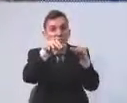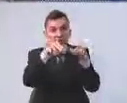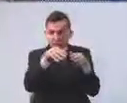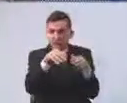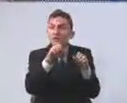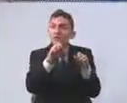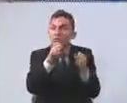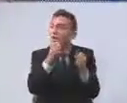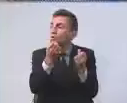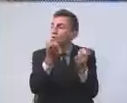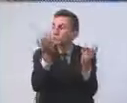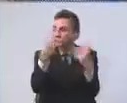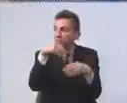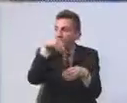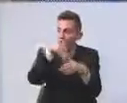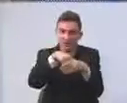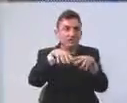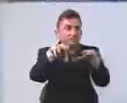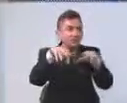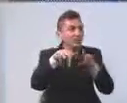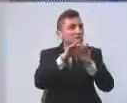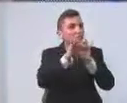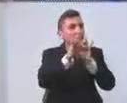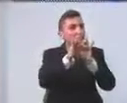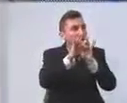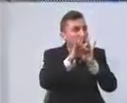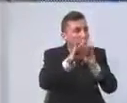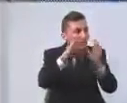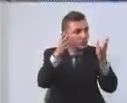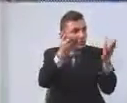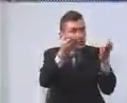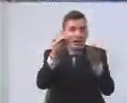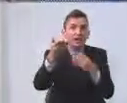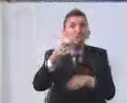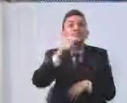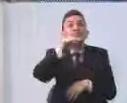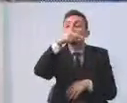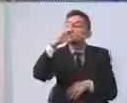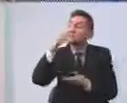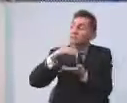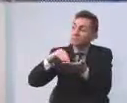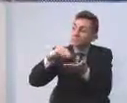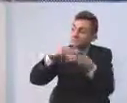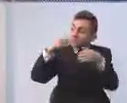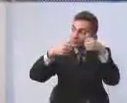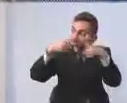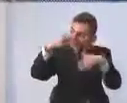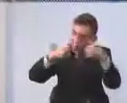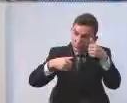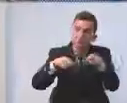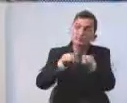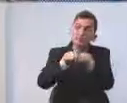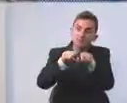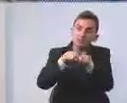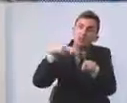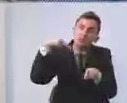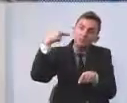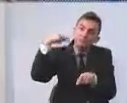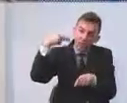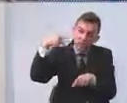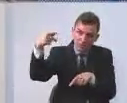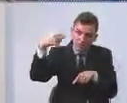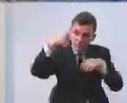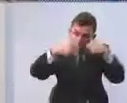ocupar aqui o plenário, ficar à vontade, posteriormente, depois do secretário, e depois dos vereadores que queiram se